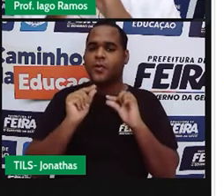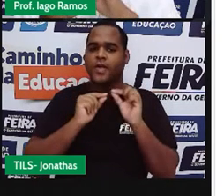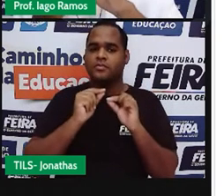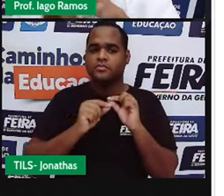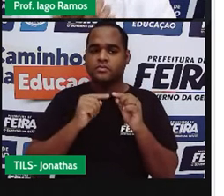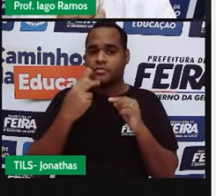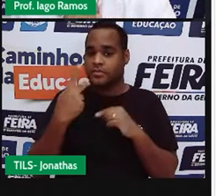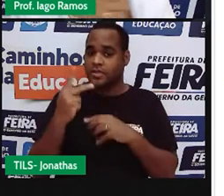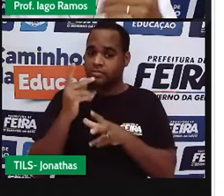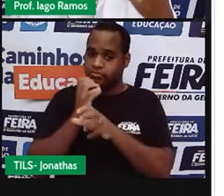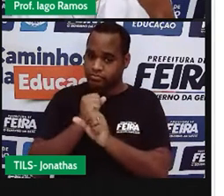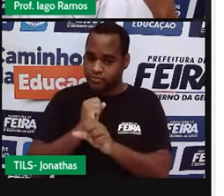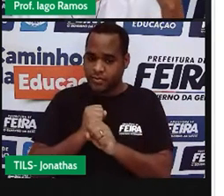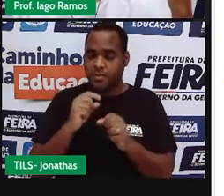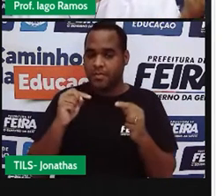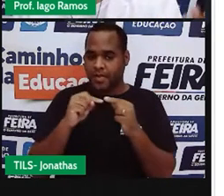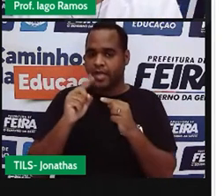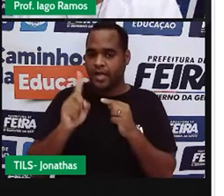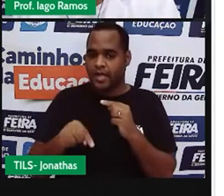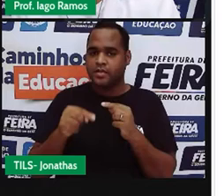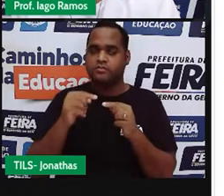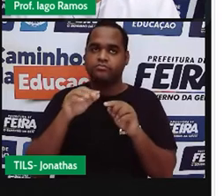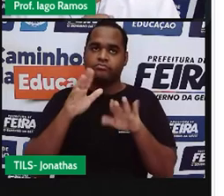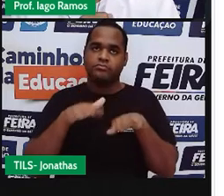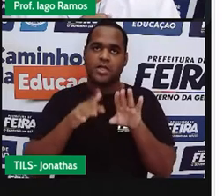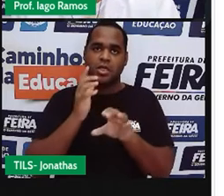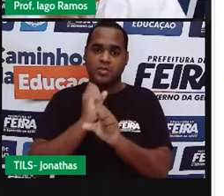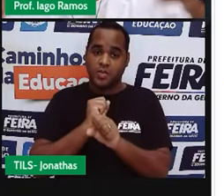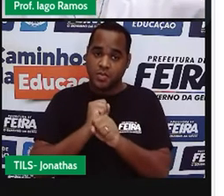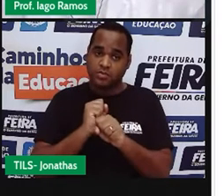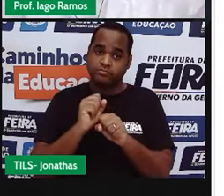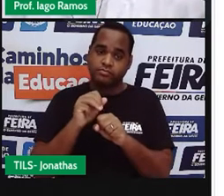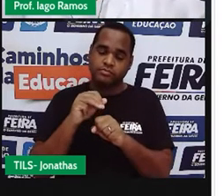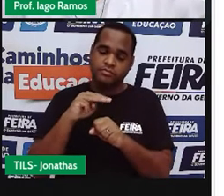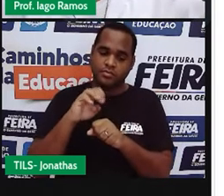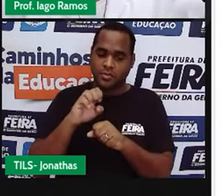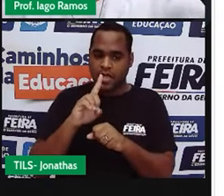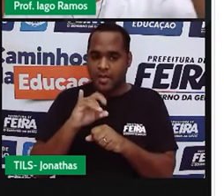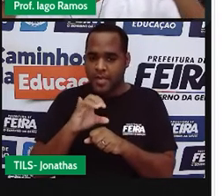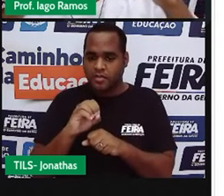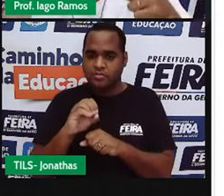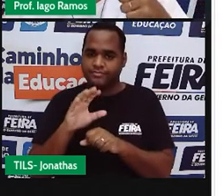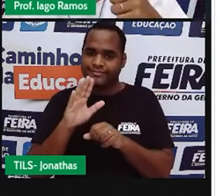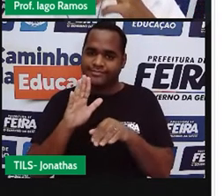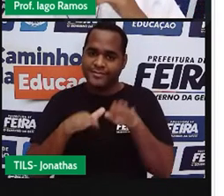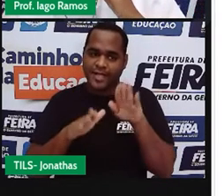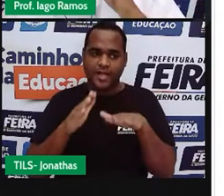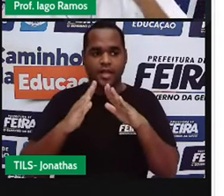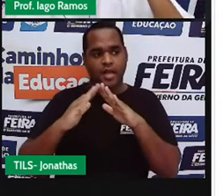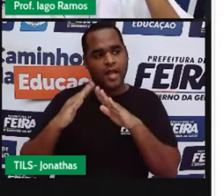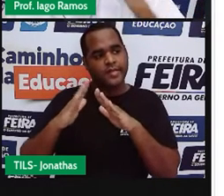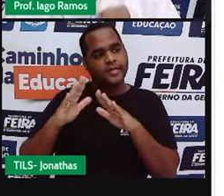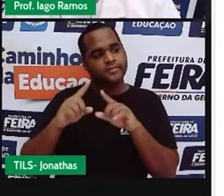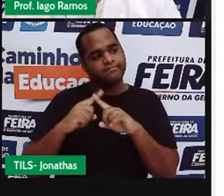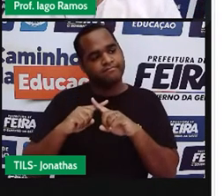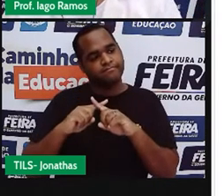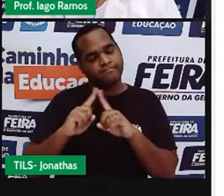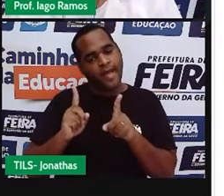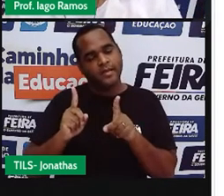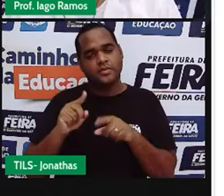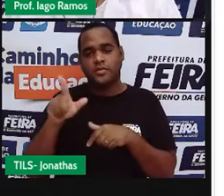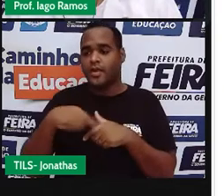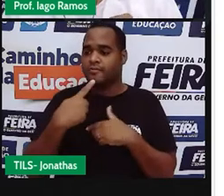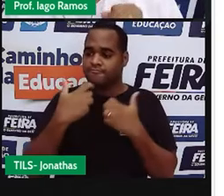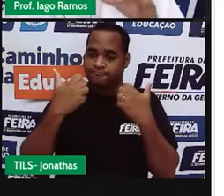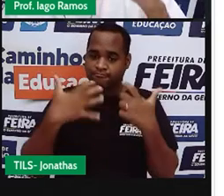vai ficar no ponto médio, né? Entre as casas. Mas, eu vou te dizer